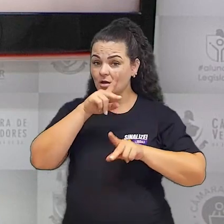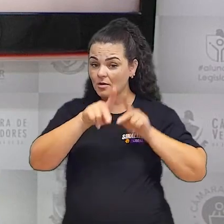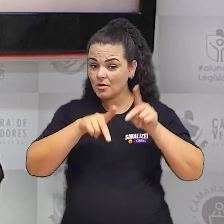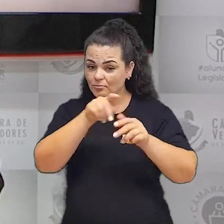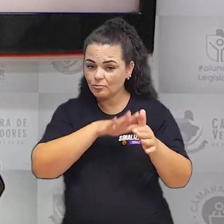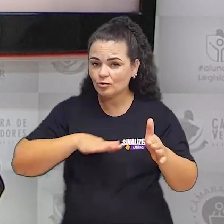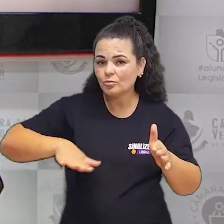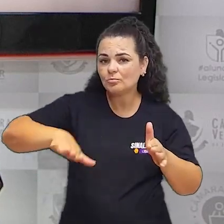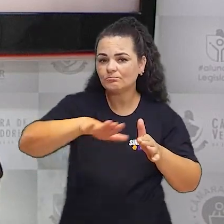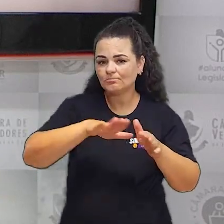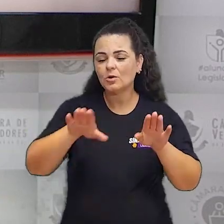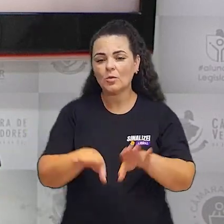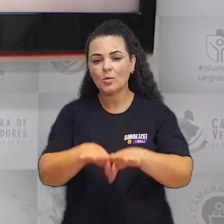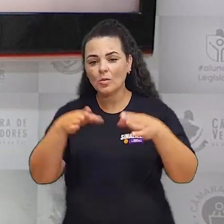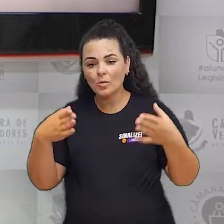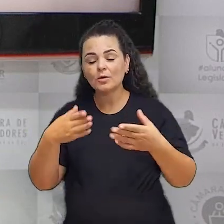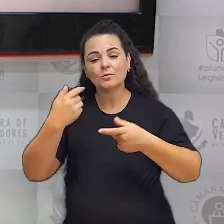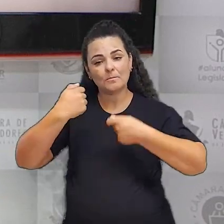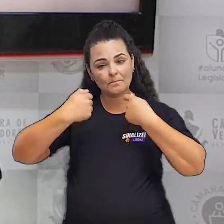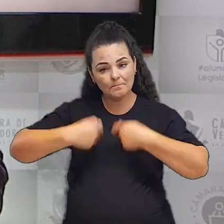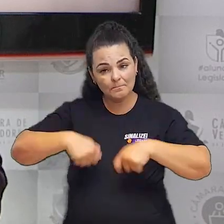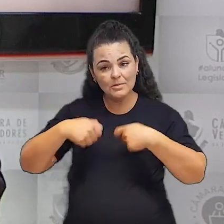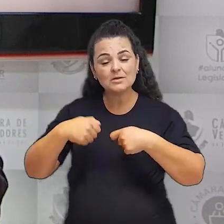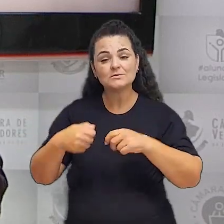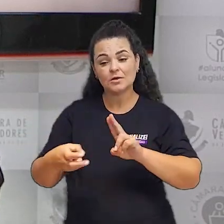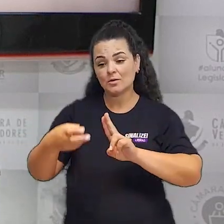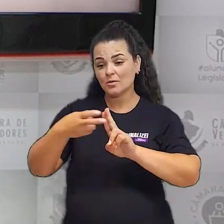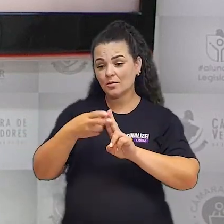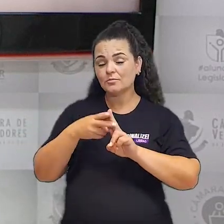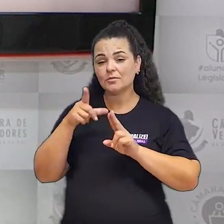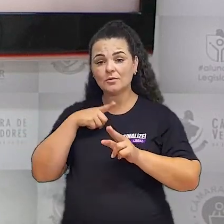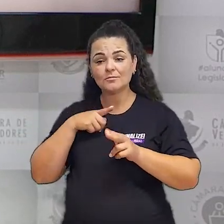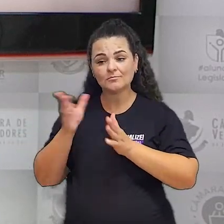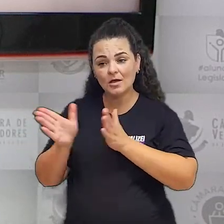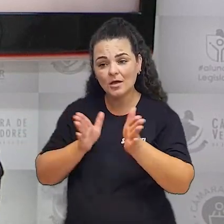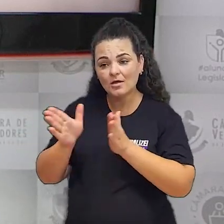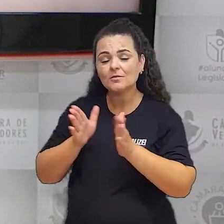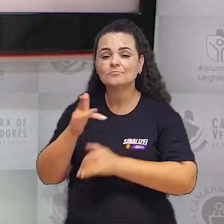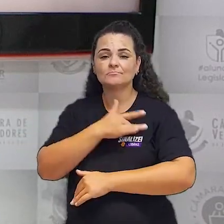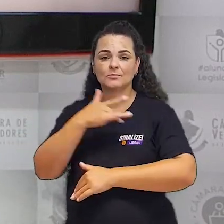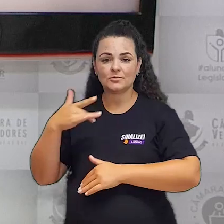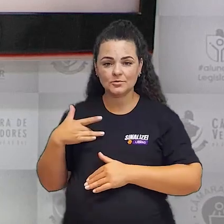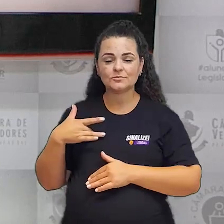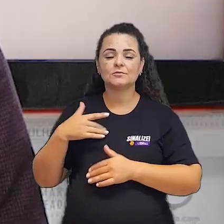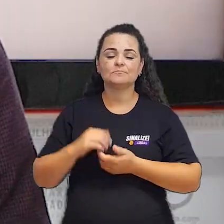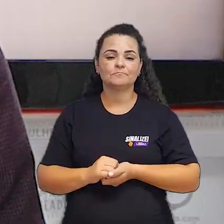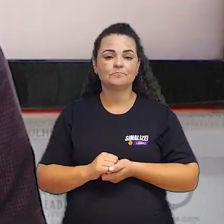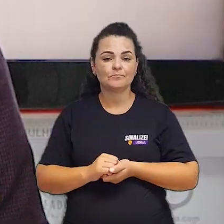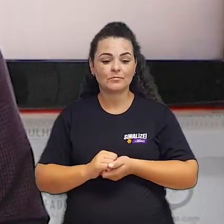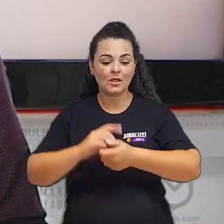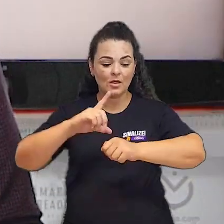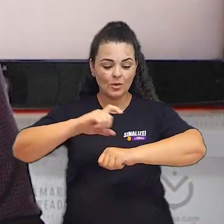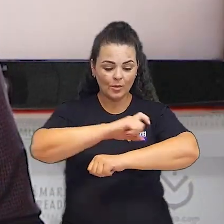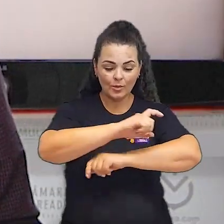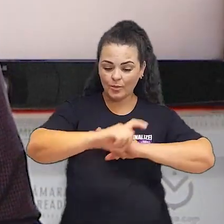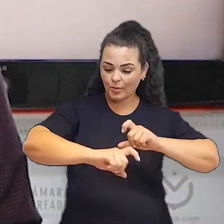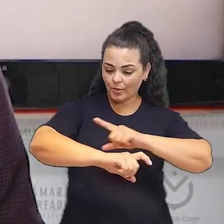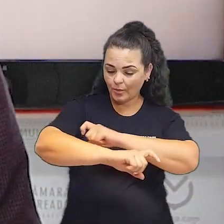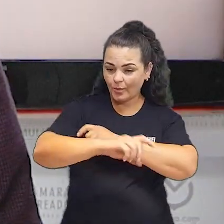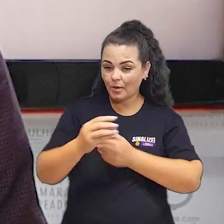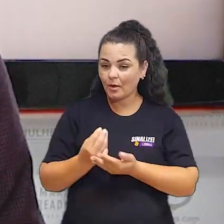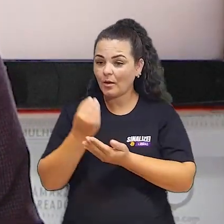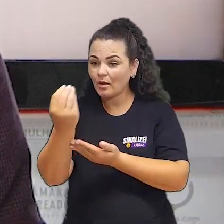população, especialmente daqueles que dependem do SUS para acesso aos cuidados de saúde. A distribuição de